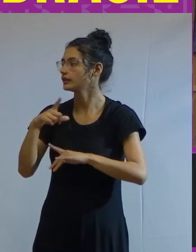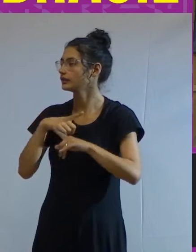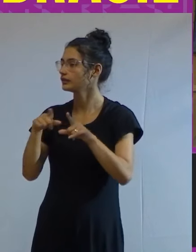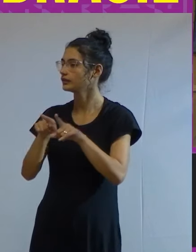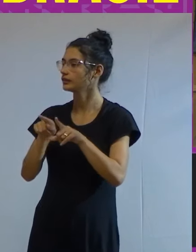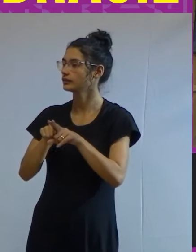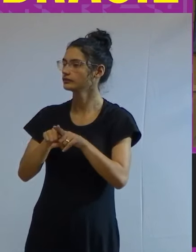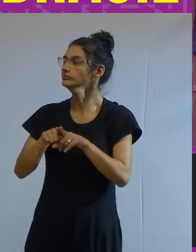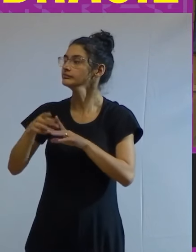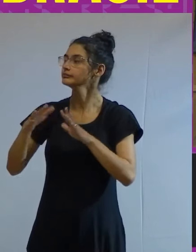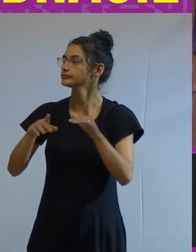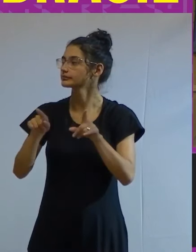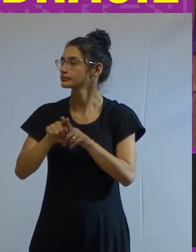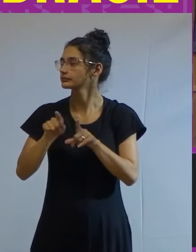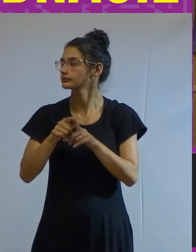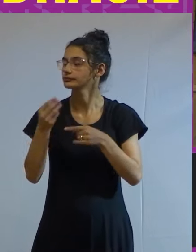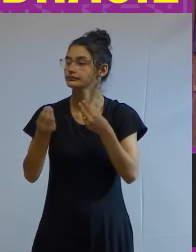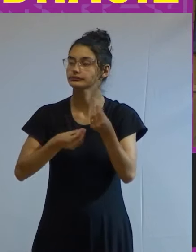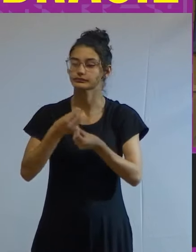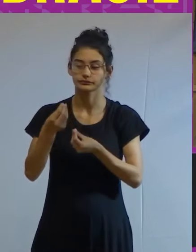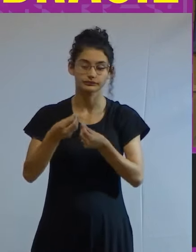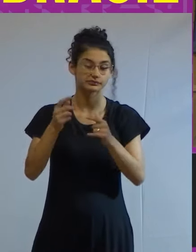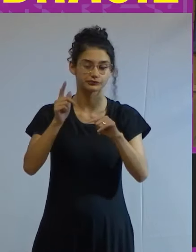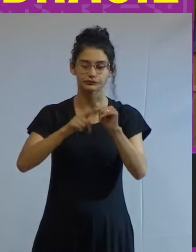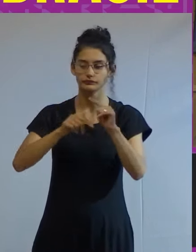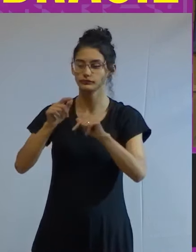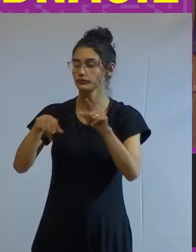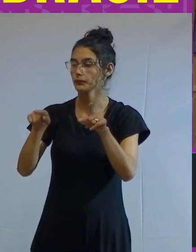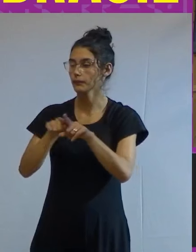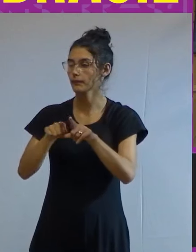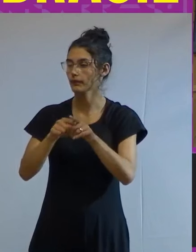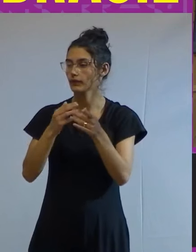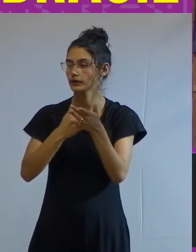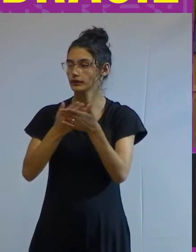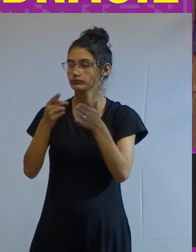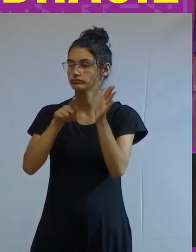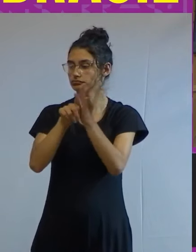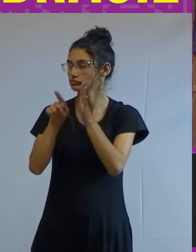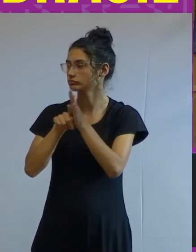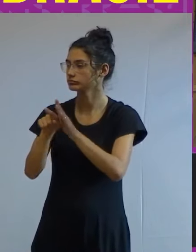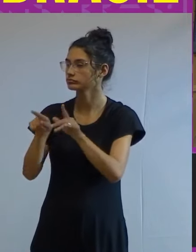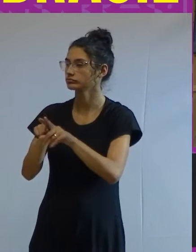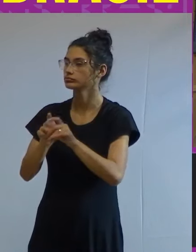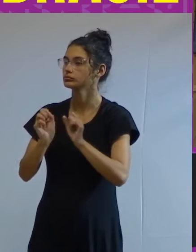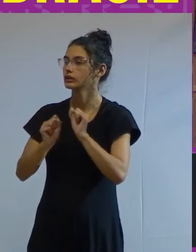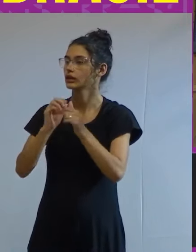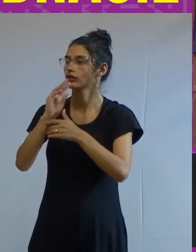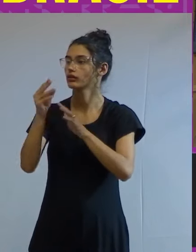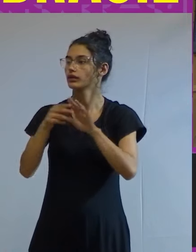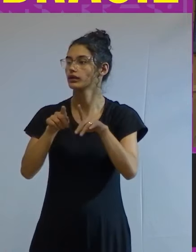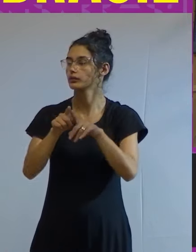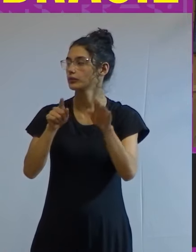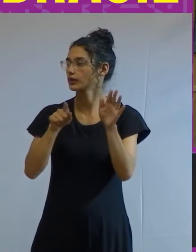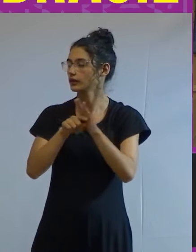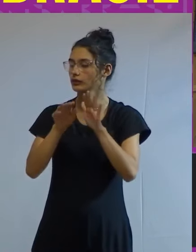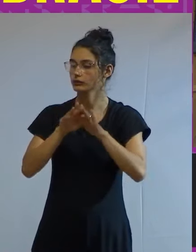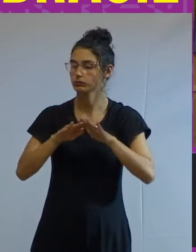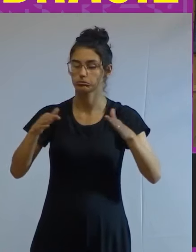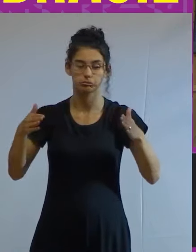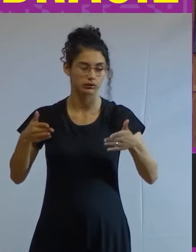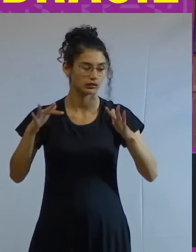talvez até como um elemento para iniciar a questão eu poderia colocar também uma questão para a mesa